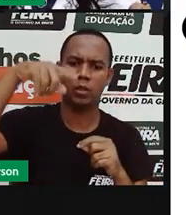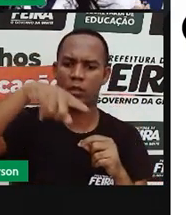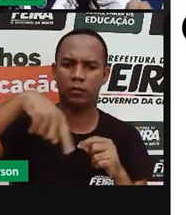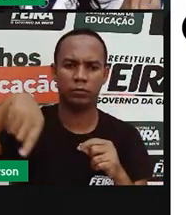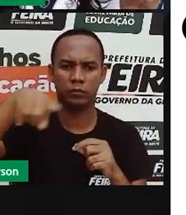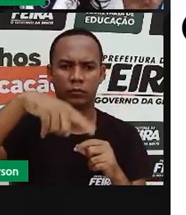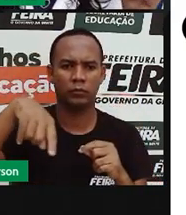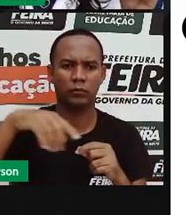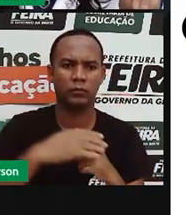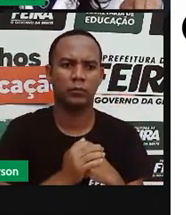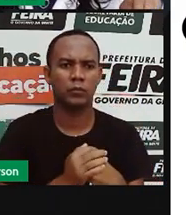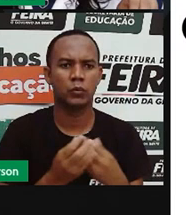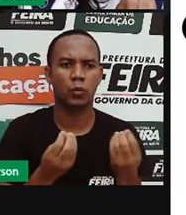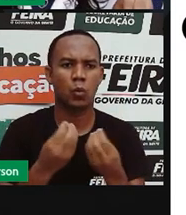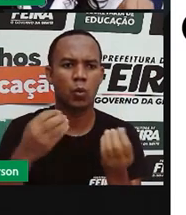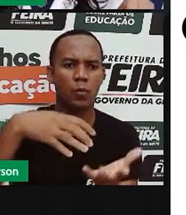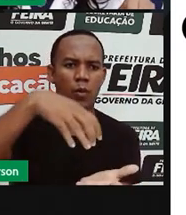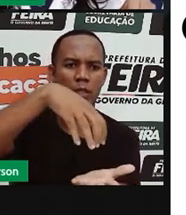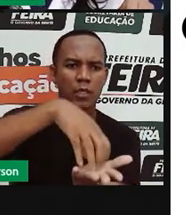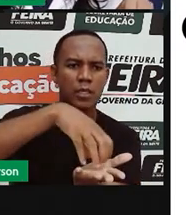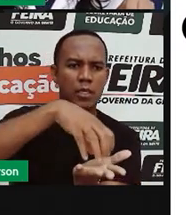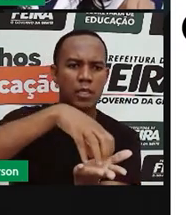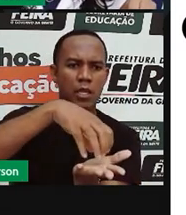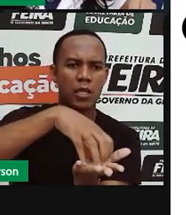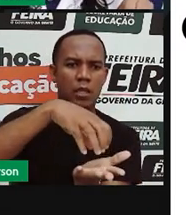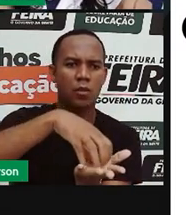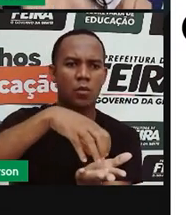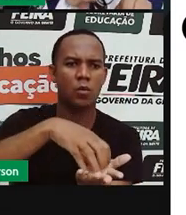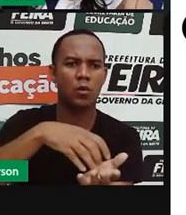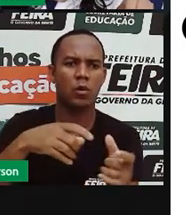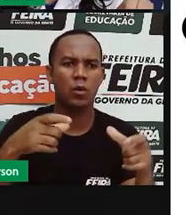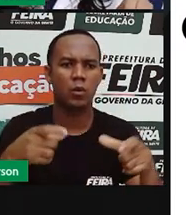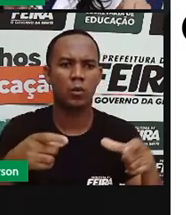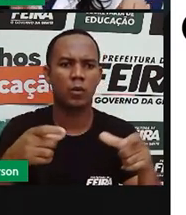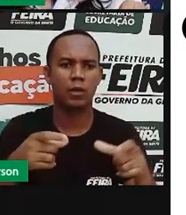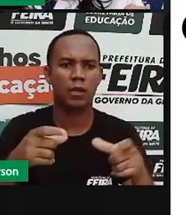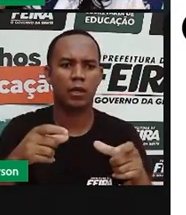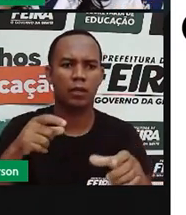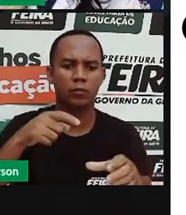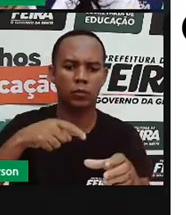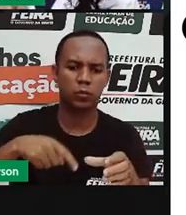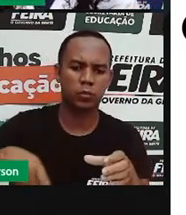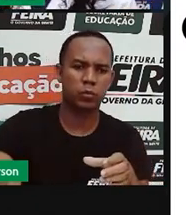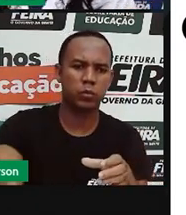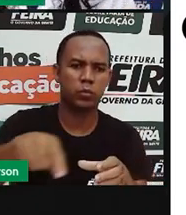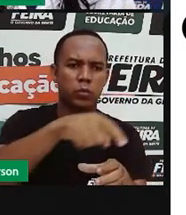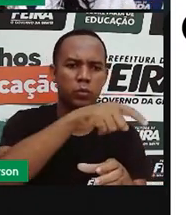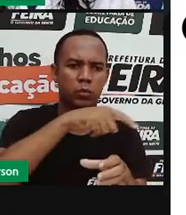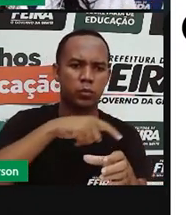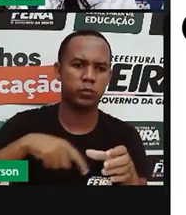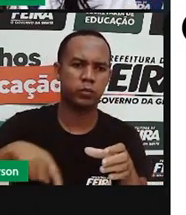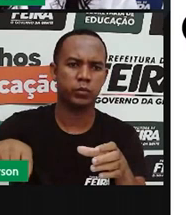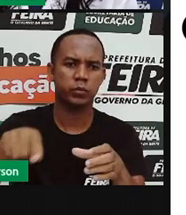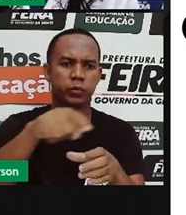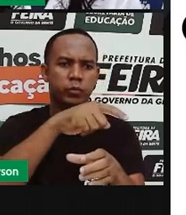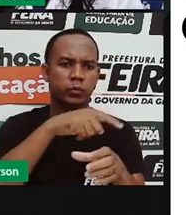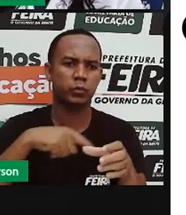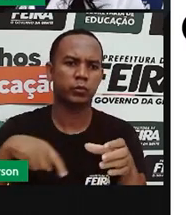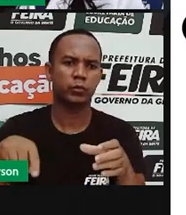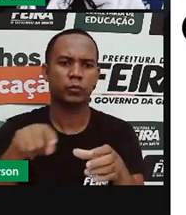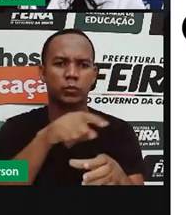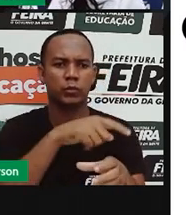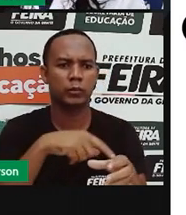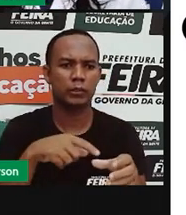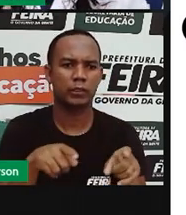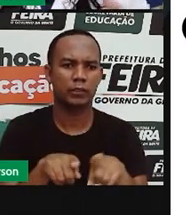O sol é o centro onde os planetas giram em volta e ele como estrela